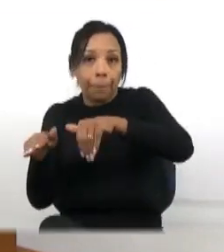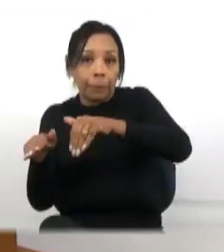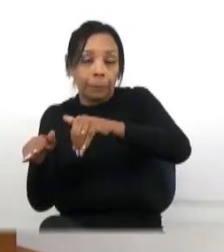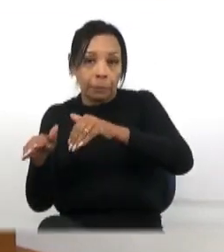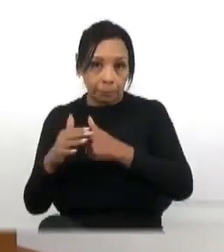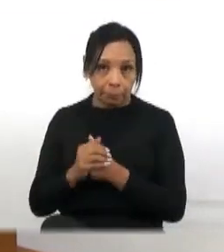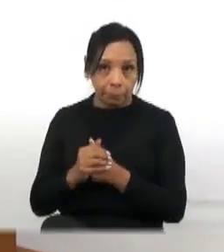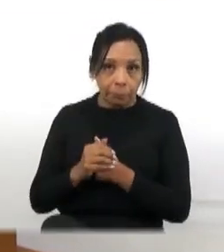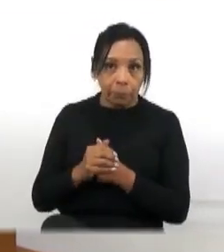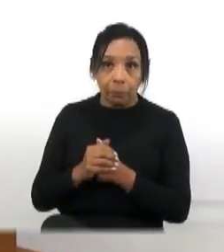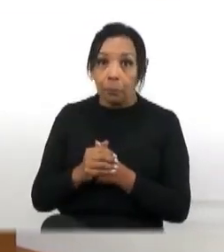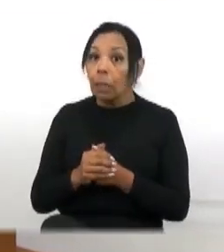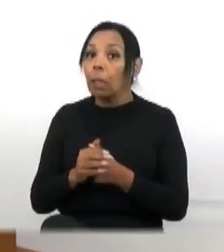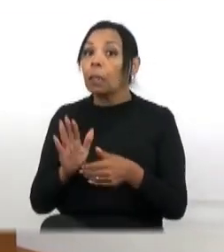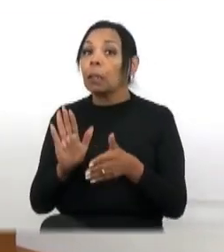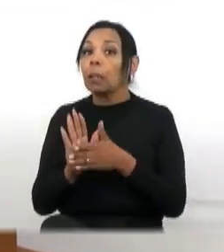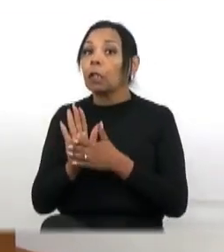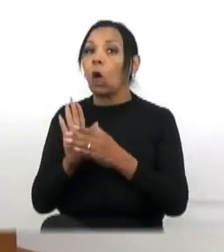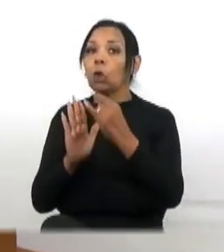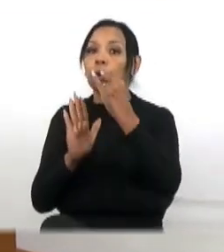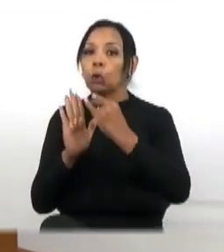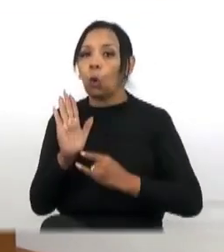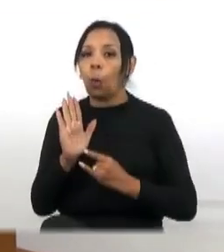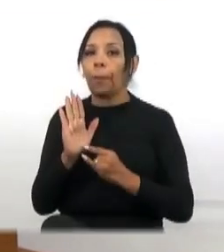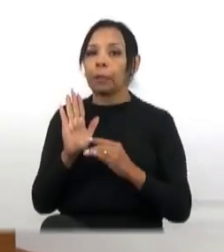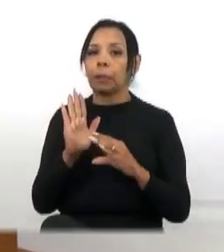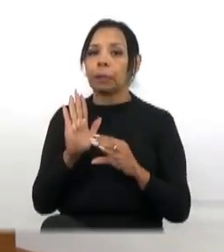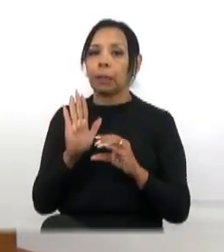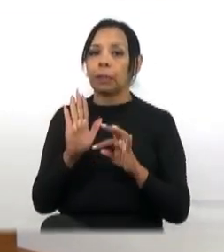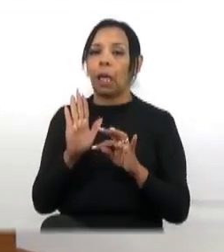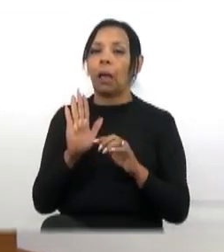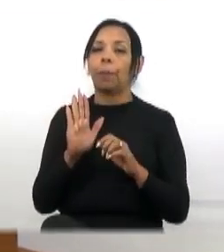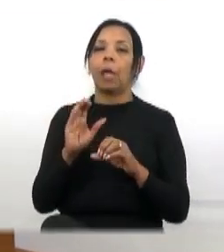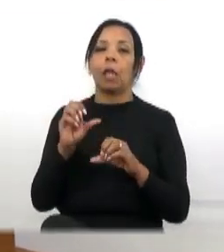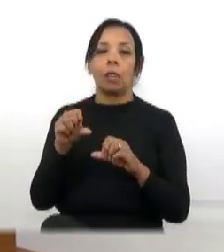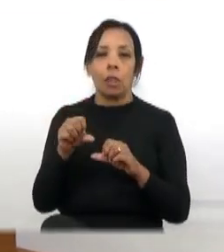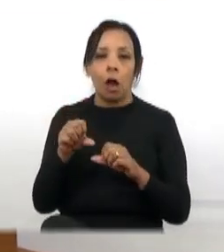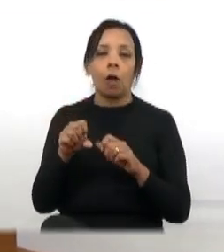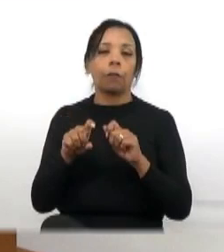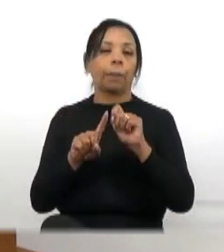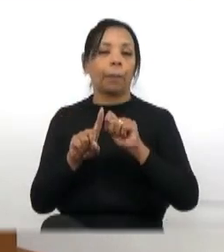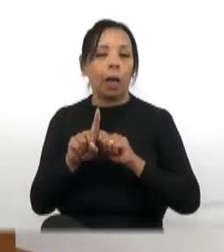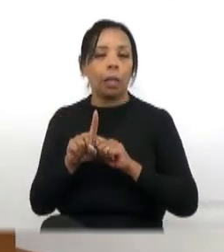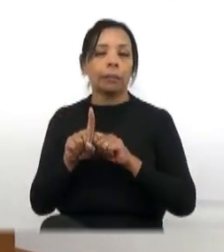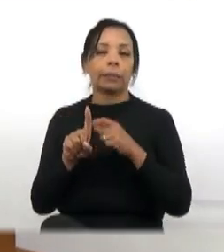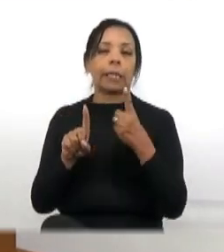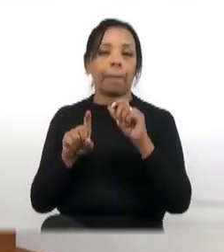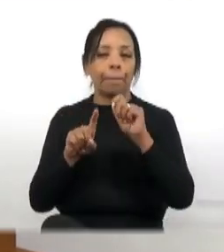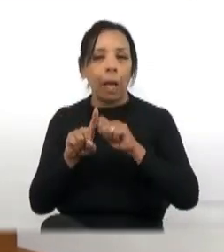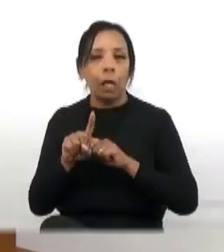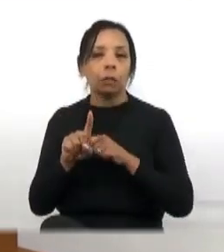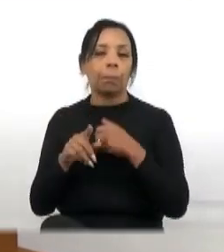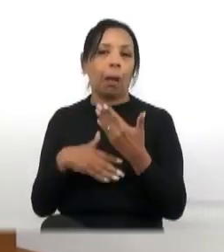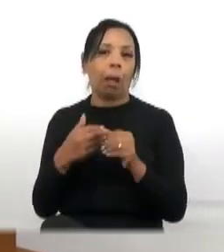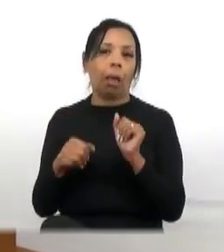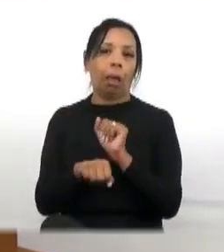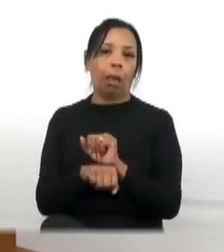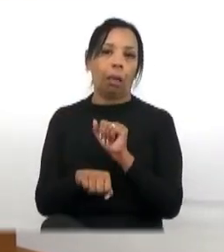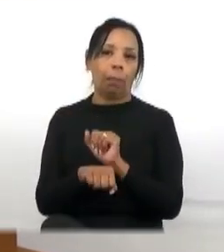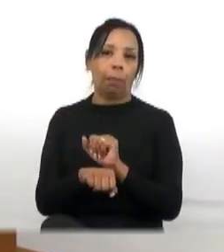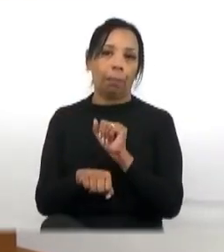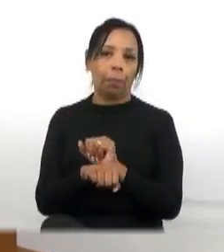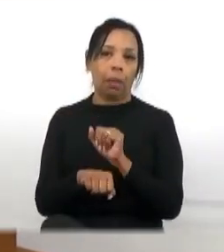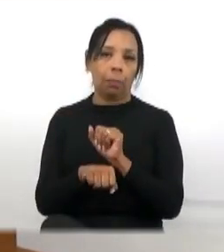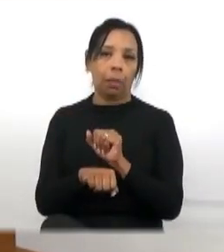já tem que ter todos os... tese. Você espera nove meses, dez meses para você começar a construir uma casa que vai ter uma movimentação X de terra.